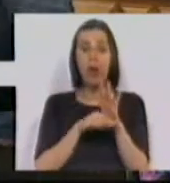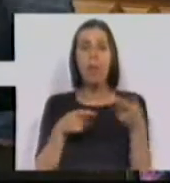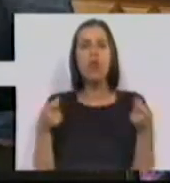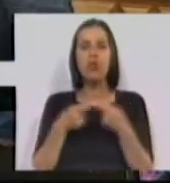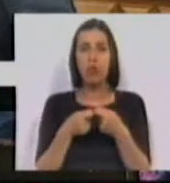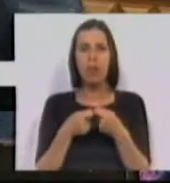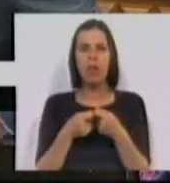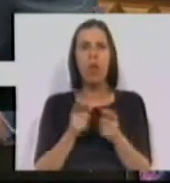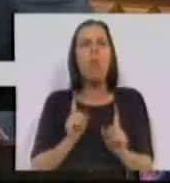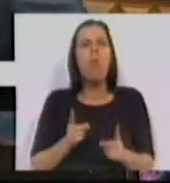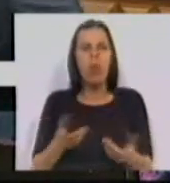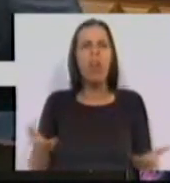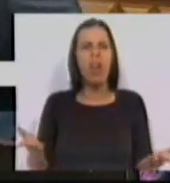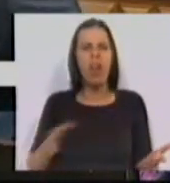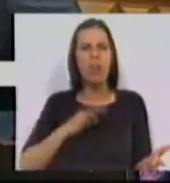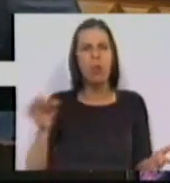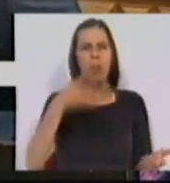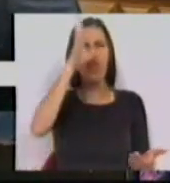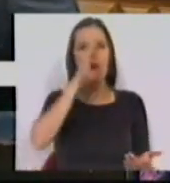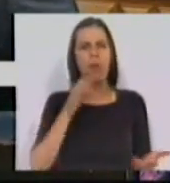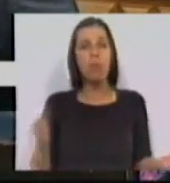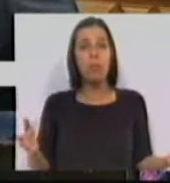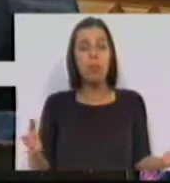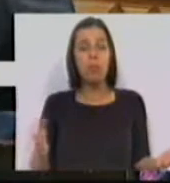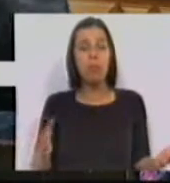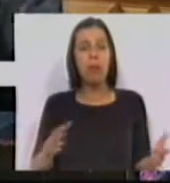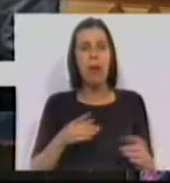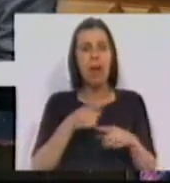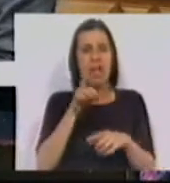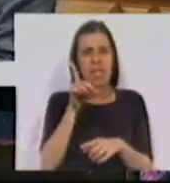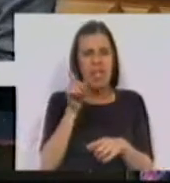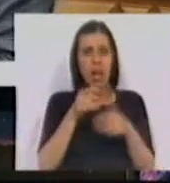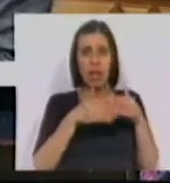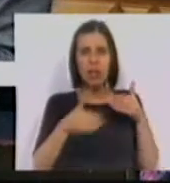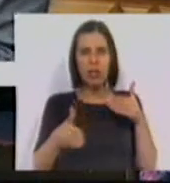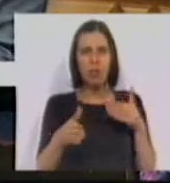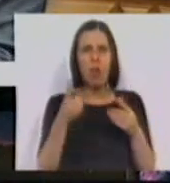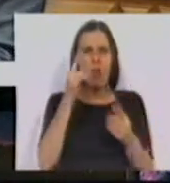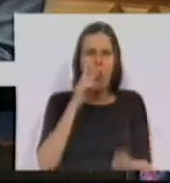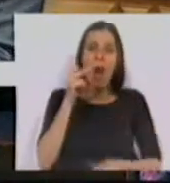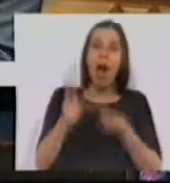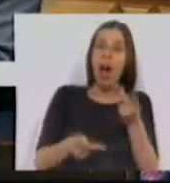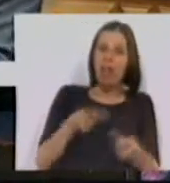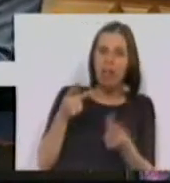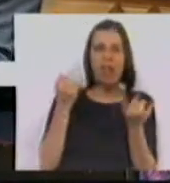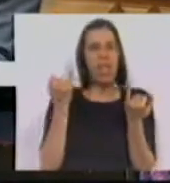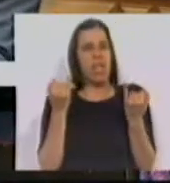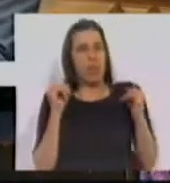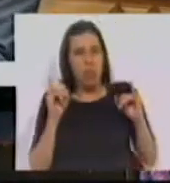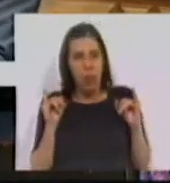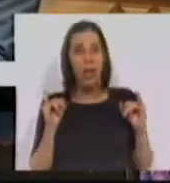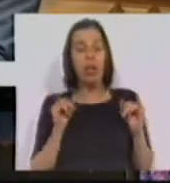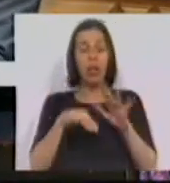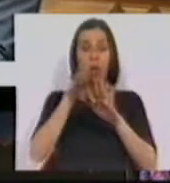ajustamento. O que é isto, Sr. Primeiro-Ministro? Dentro de meio ano, haverá uma avaliação independente